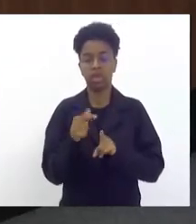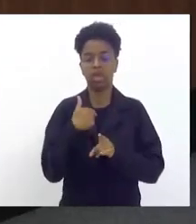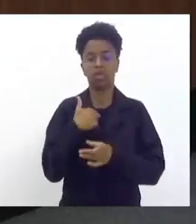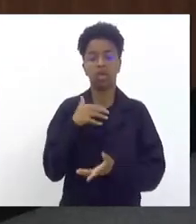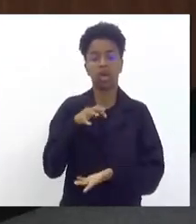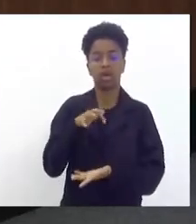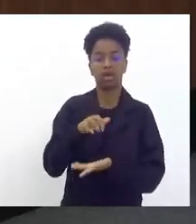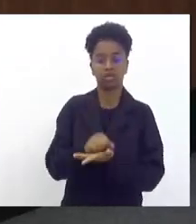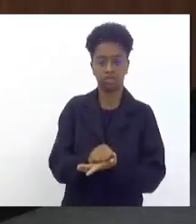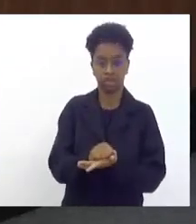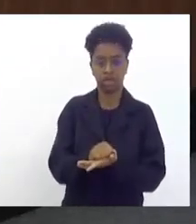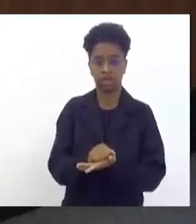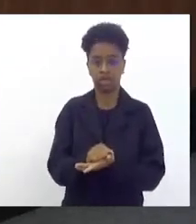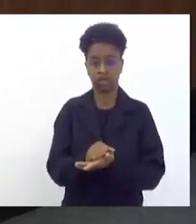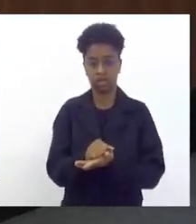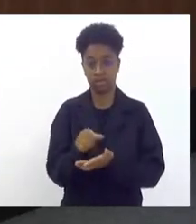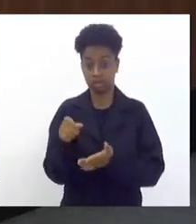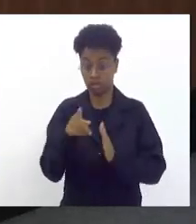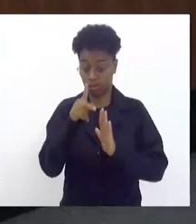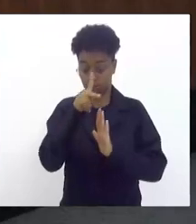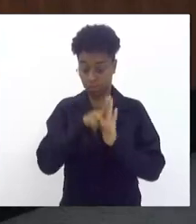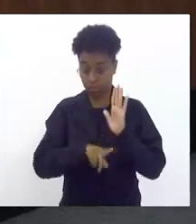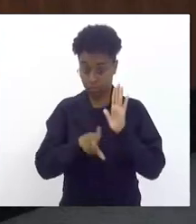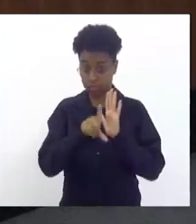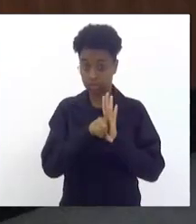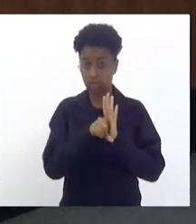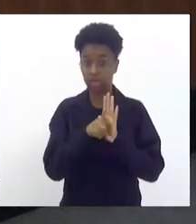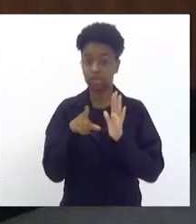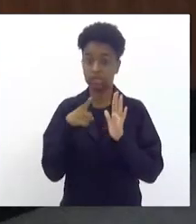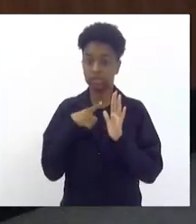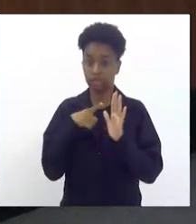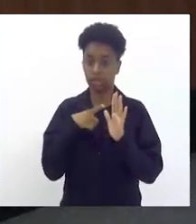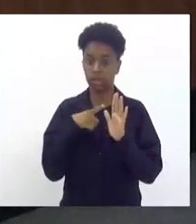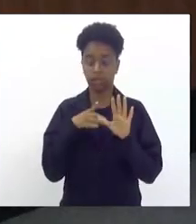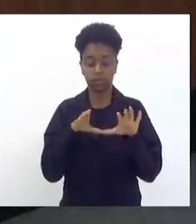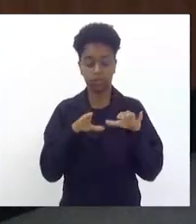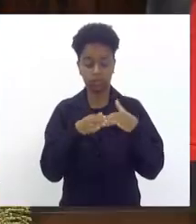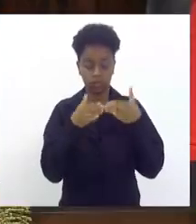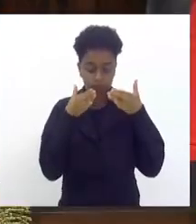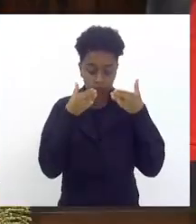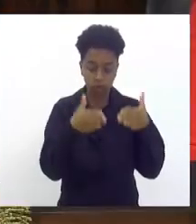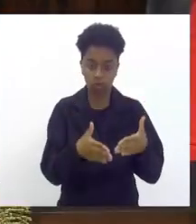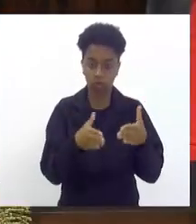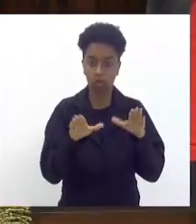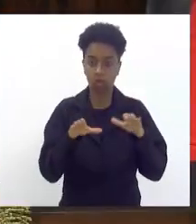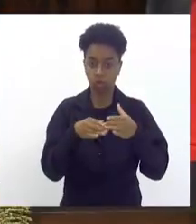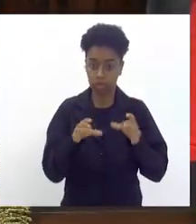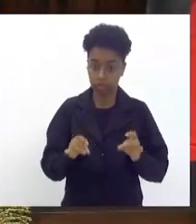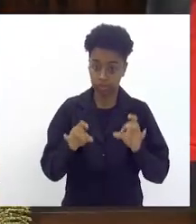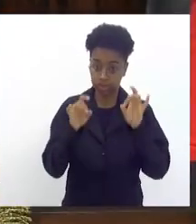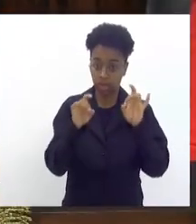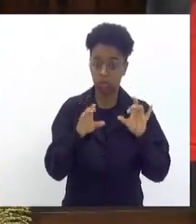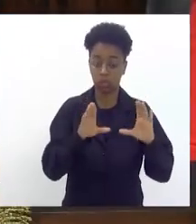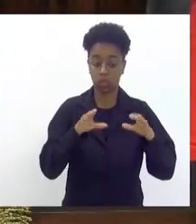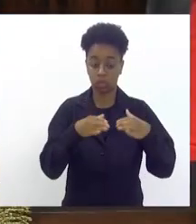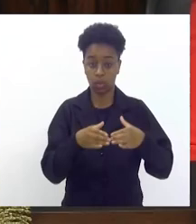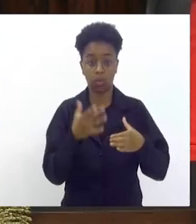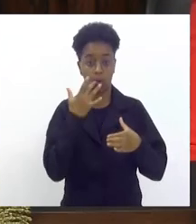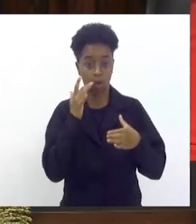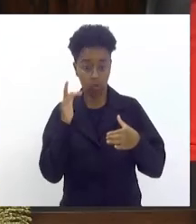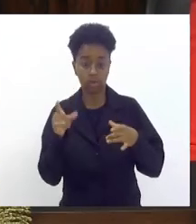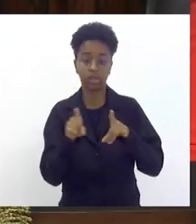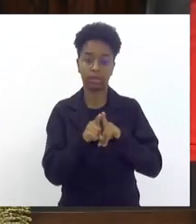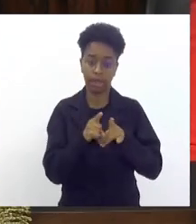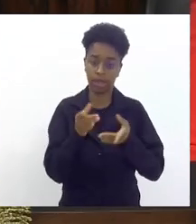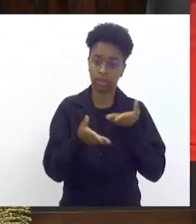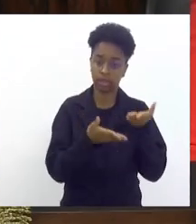registrado que esse projeto além de atender o grupo especial a série ouro vai estar atendendo também a série prata e a série